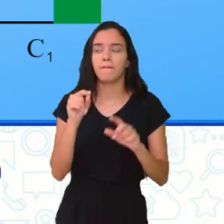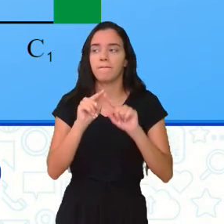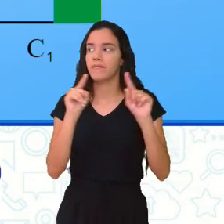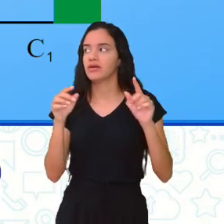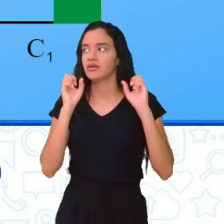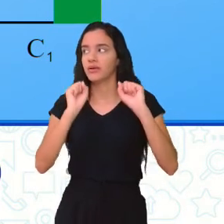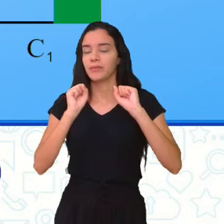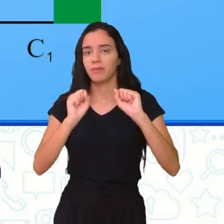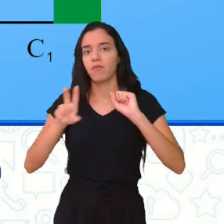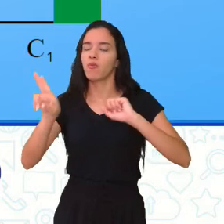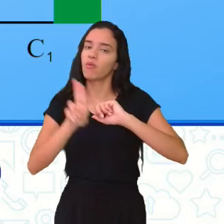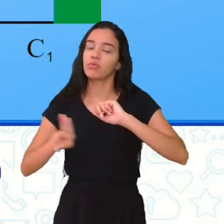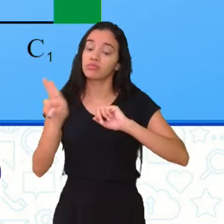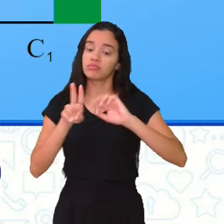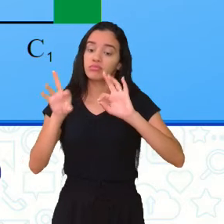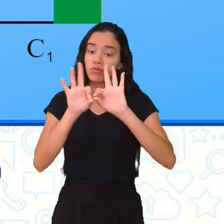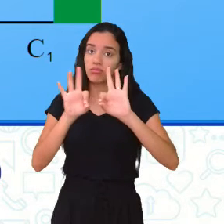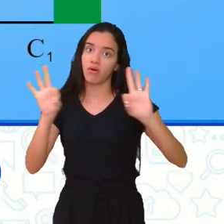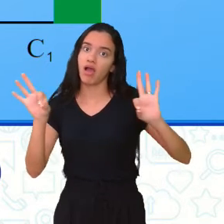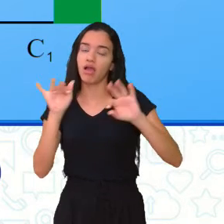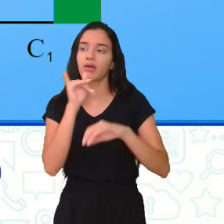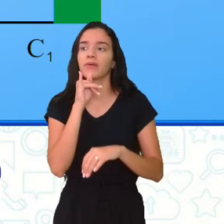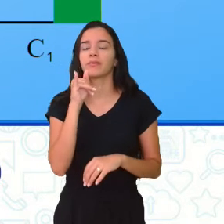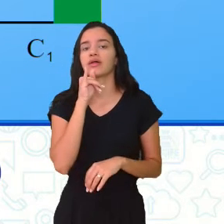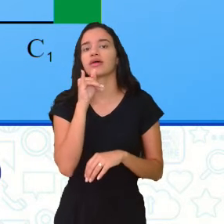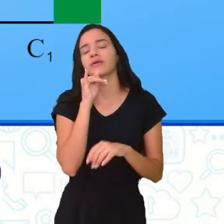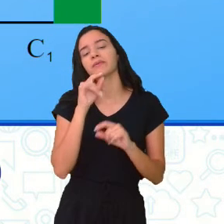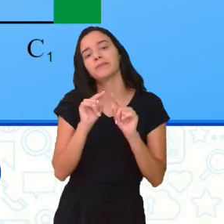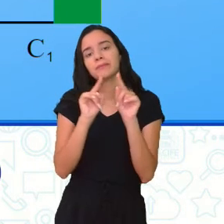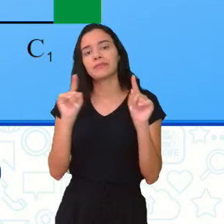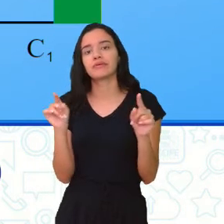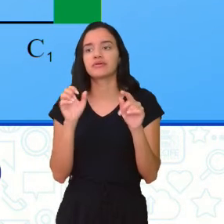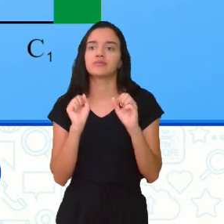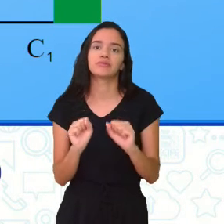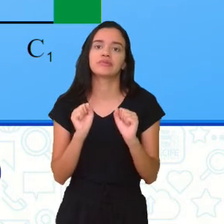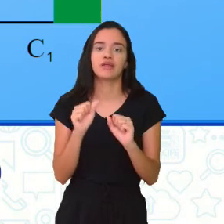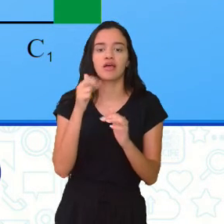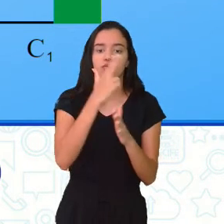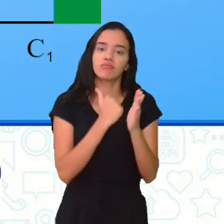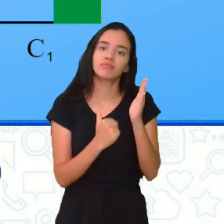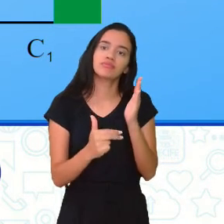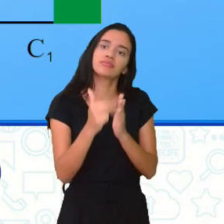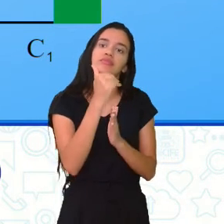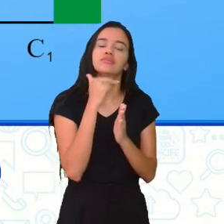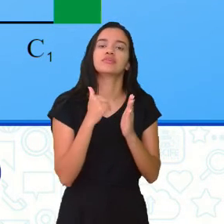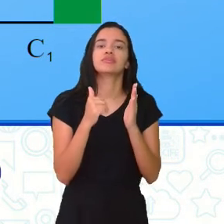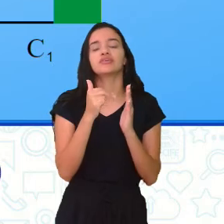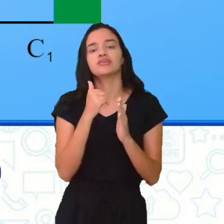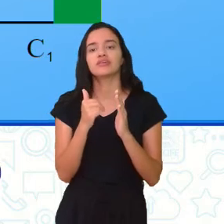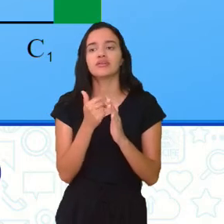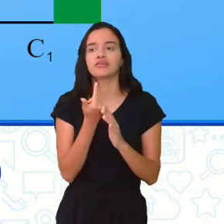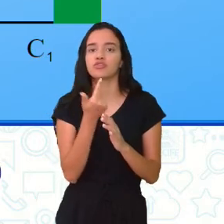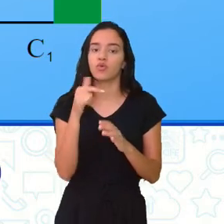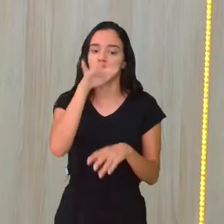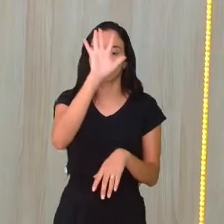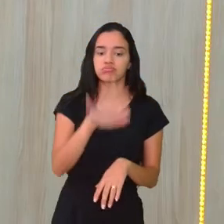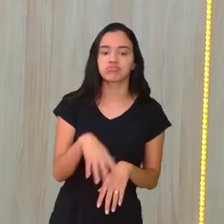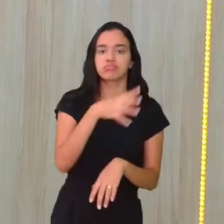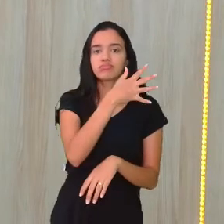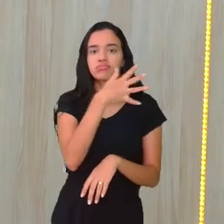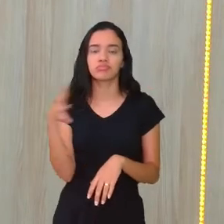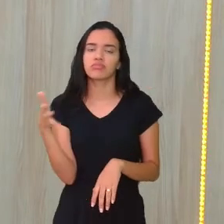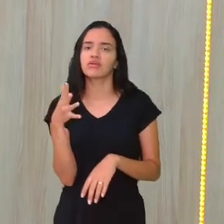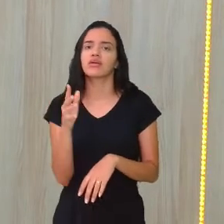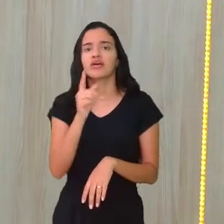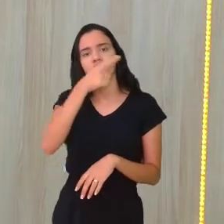uma régua, por exemplo, mas também poderia pegar este desenho e colocar em cima de uma malha quadriculada